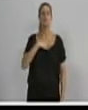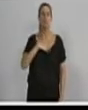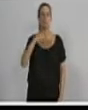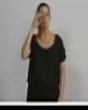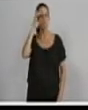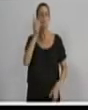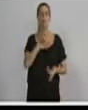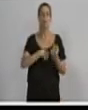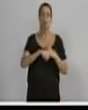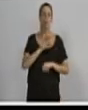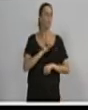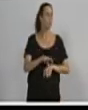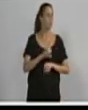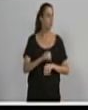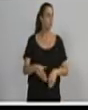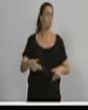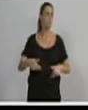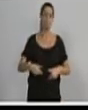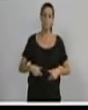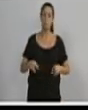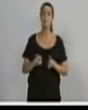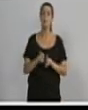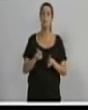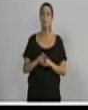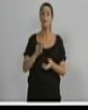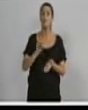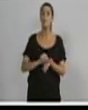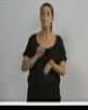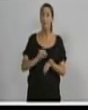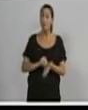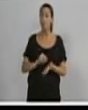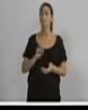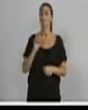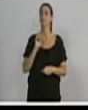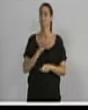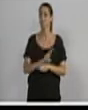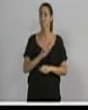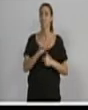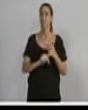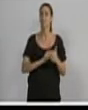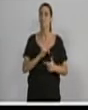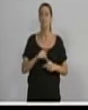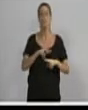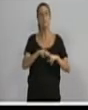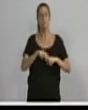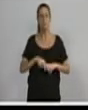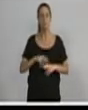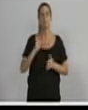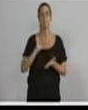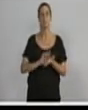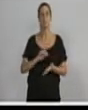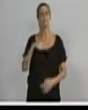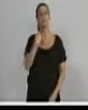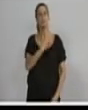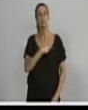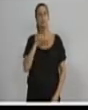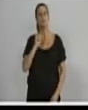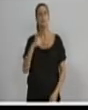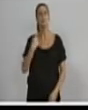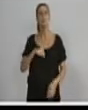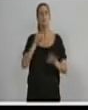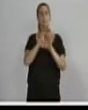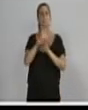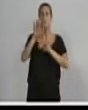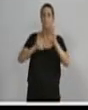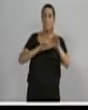86% desaprovam. E por isso, senhores, e por isso, que a gente tem que conclamar